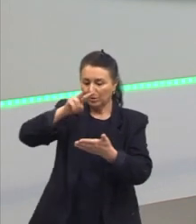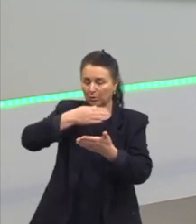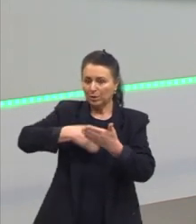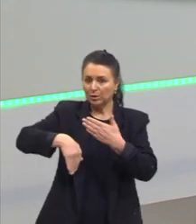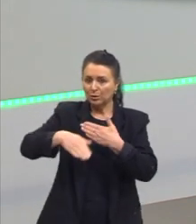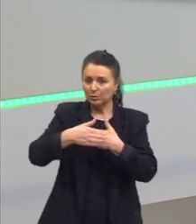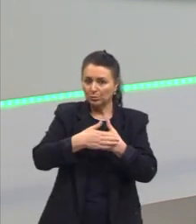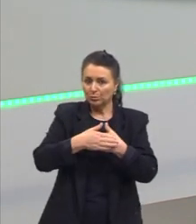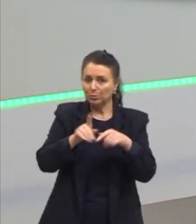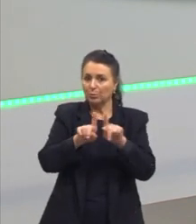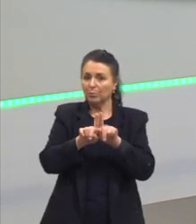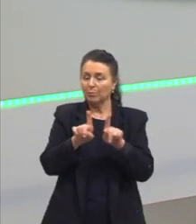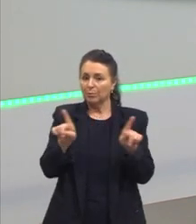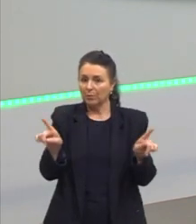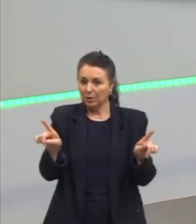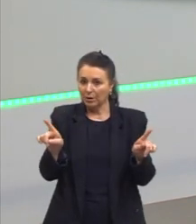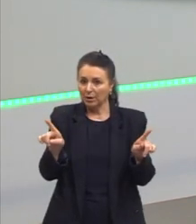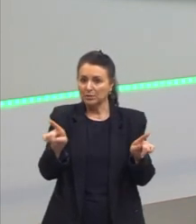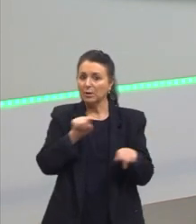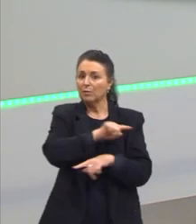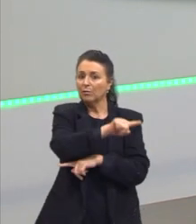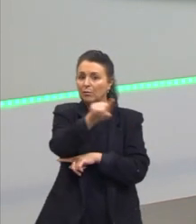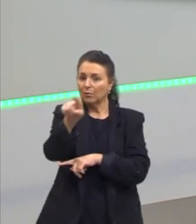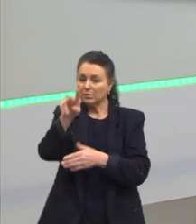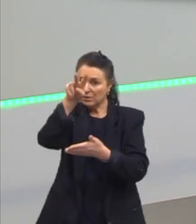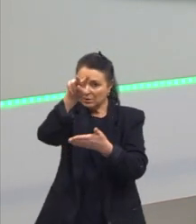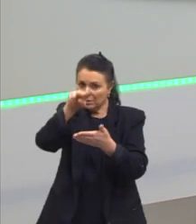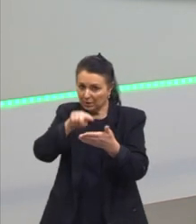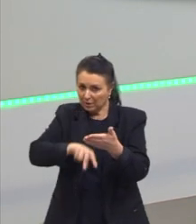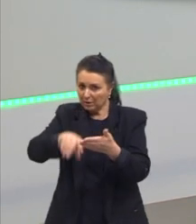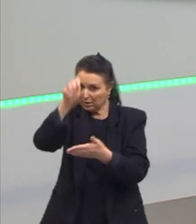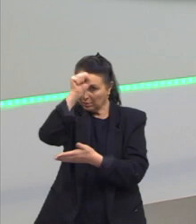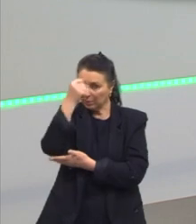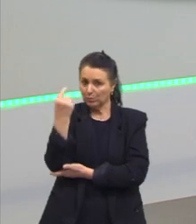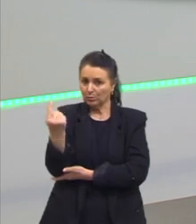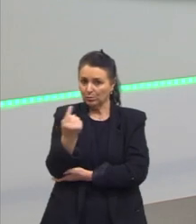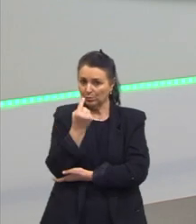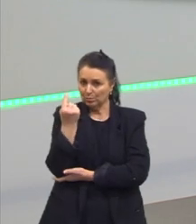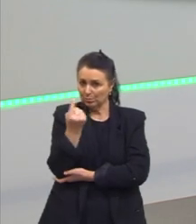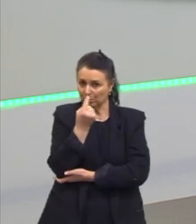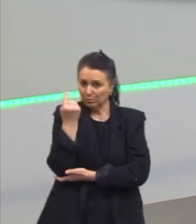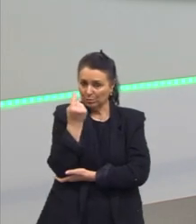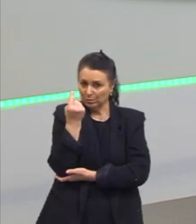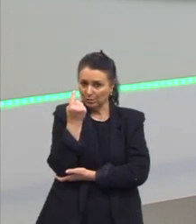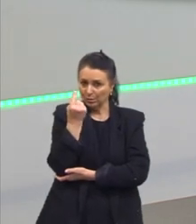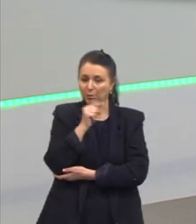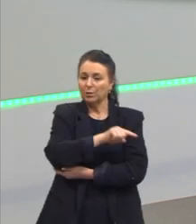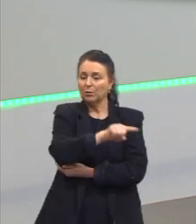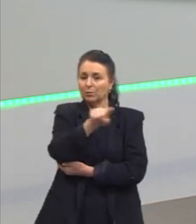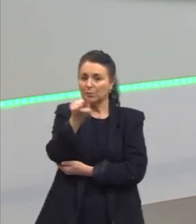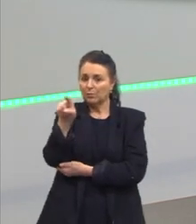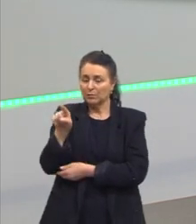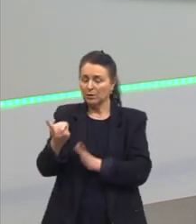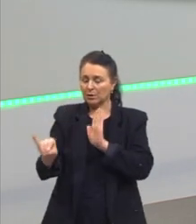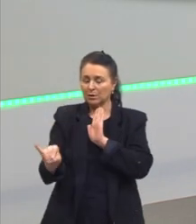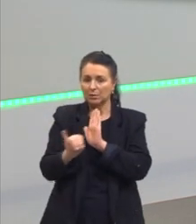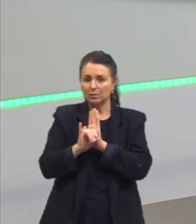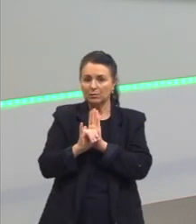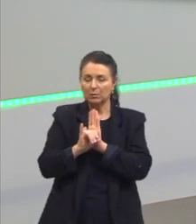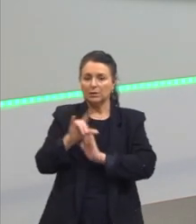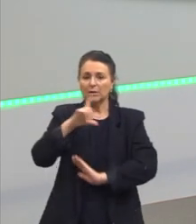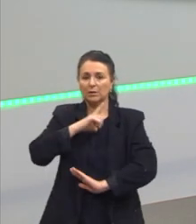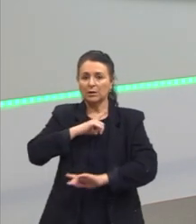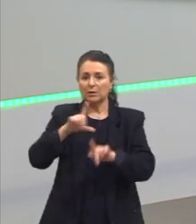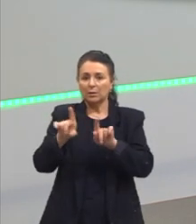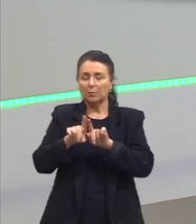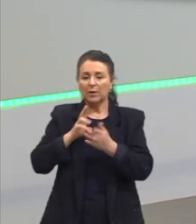a questão, mas, né, eu vou deixar para vocês, depois no final, lá na nossa pasta, essa questão só para vocês identificarem. E temos